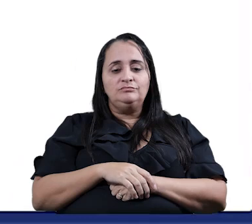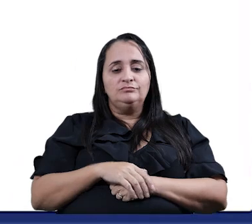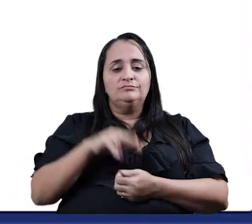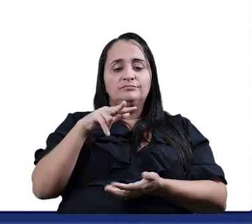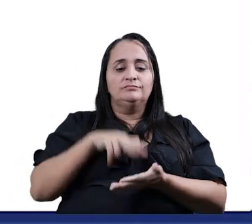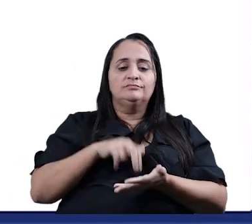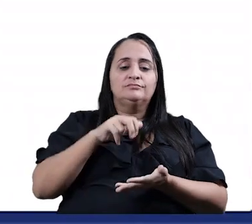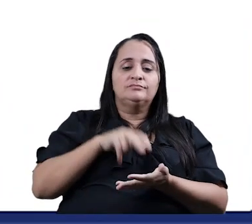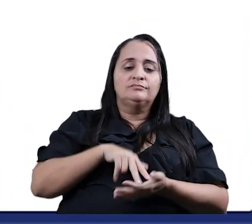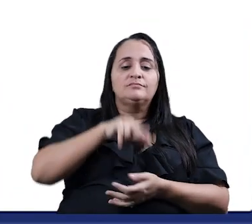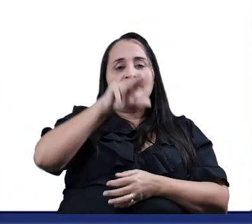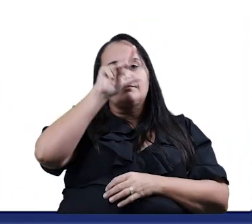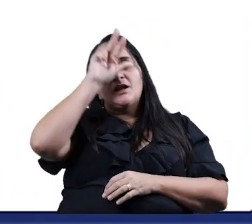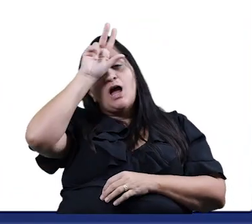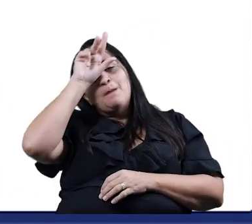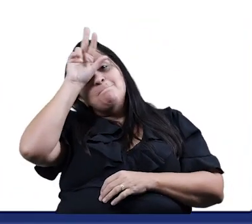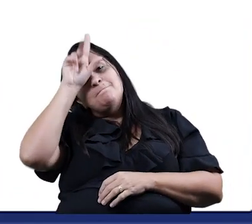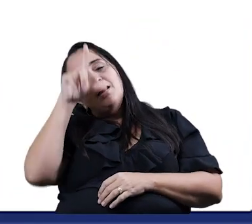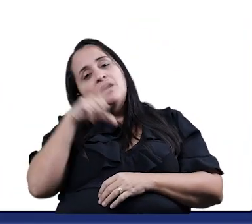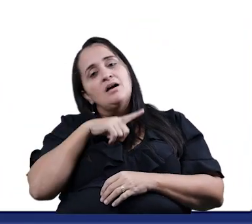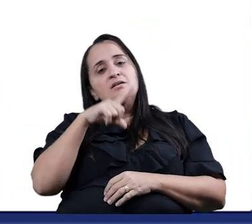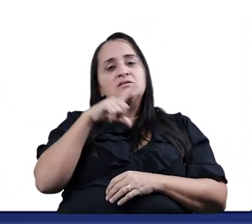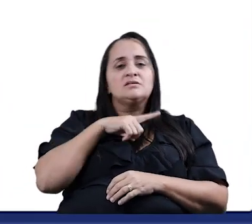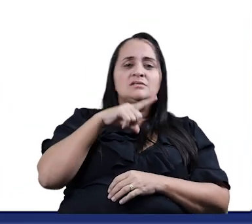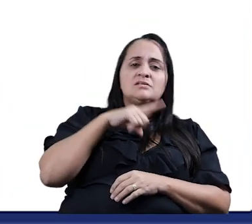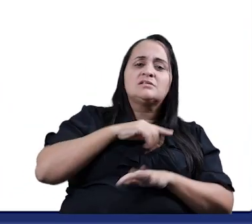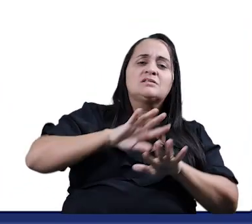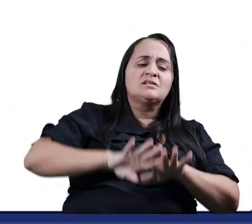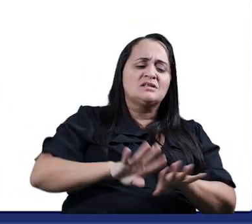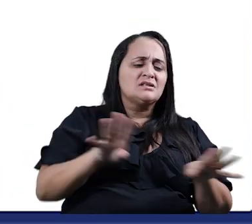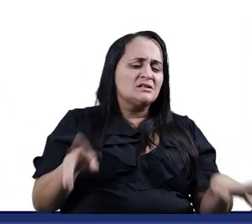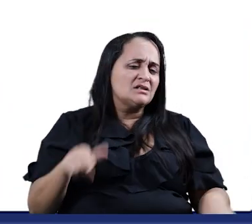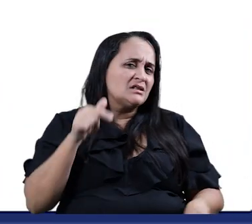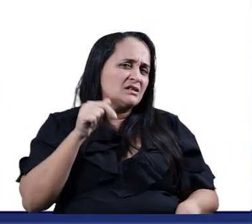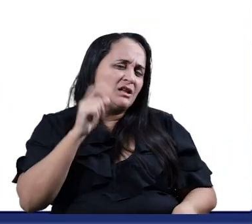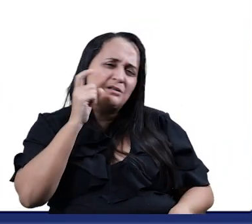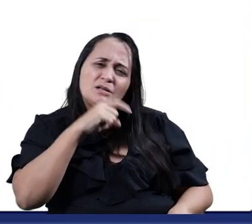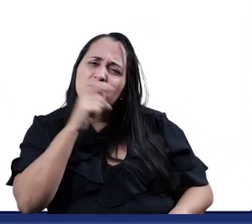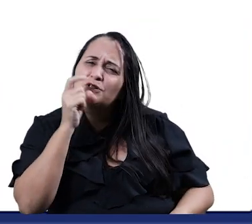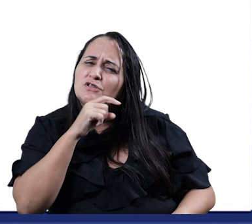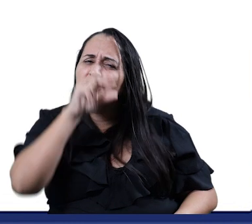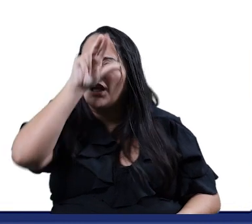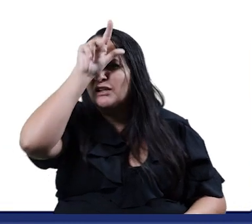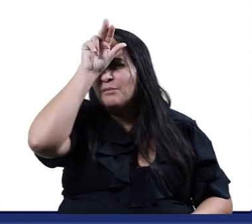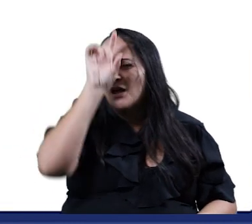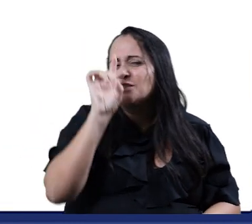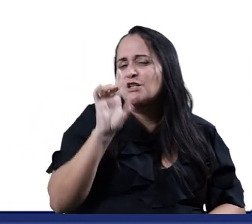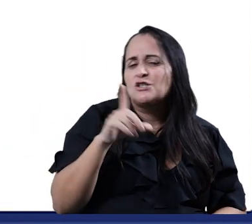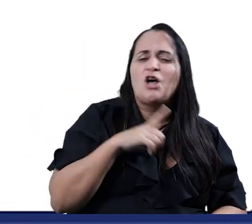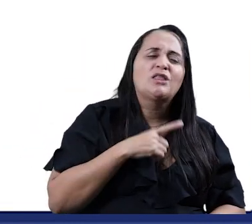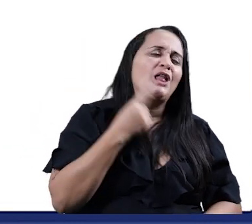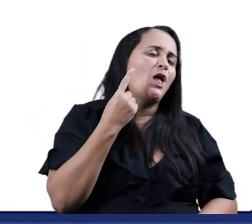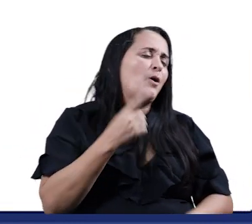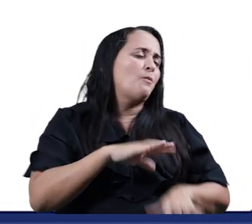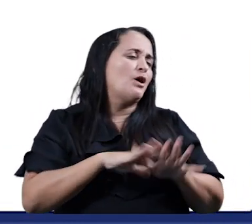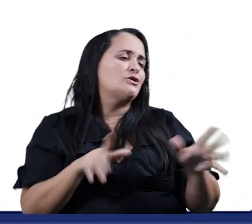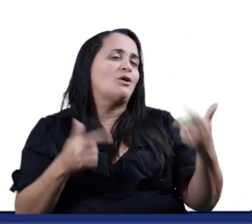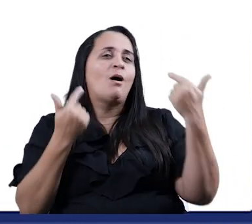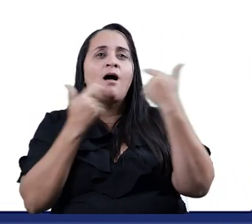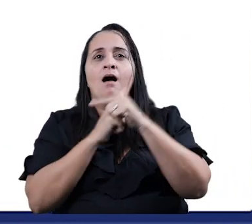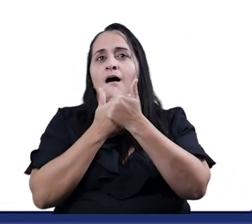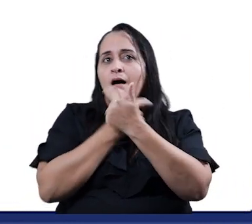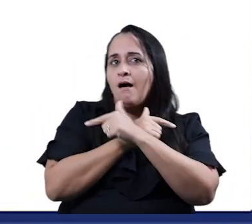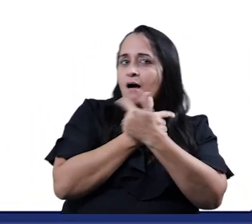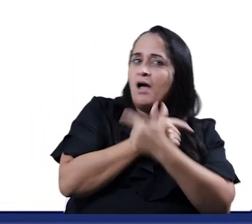chão e vamos! A barata diz que tem sete saias de filó É mentira da barata, ela tem é uma